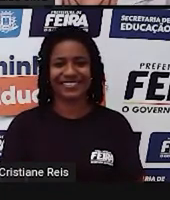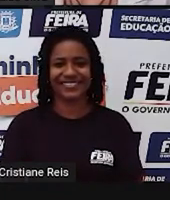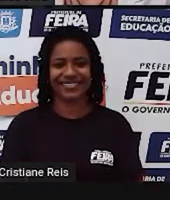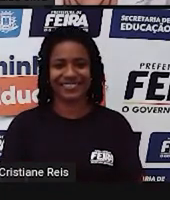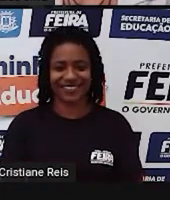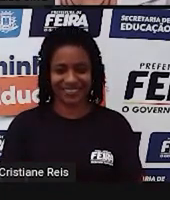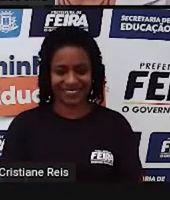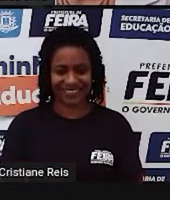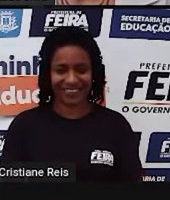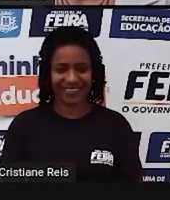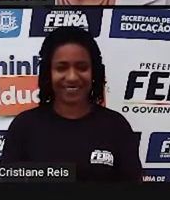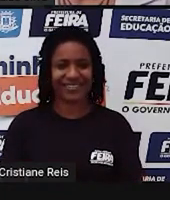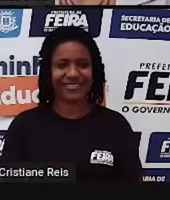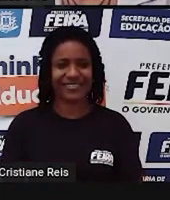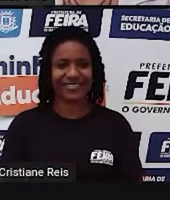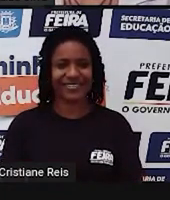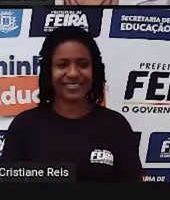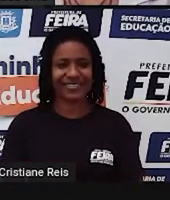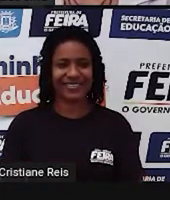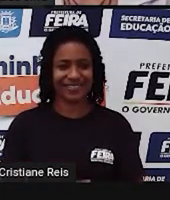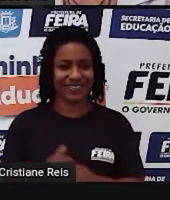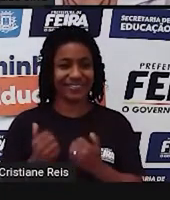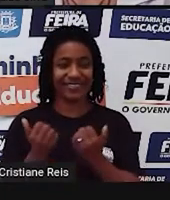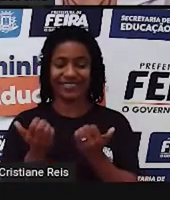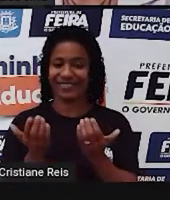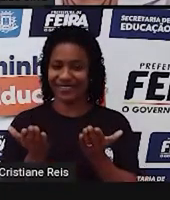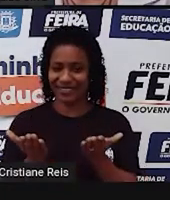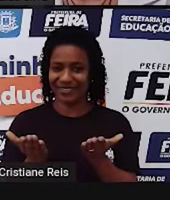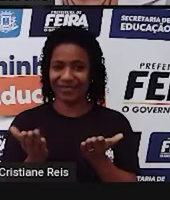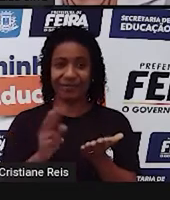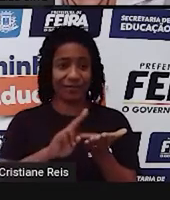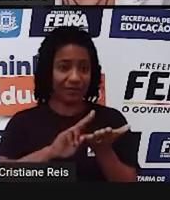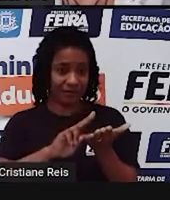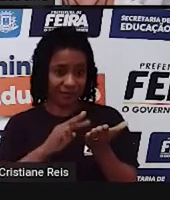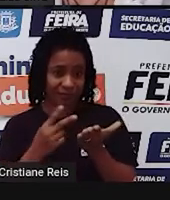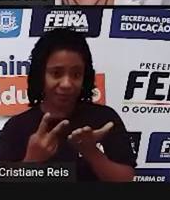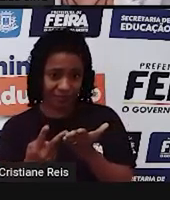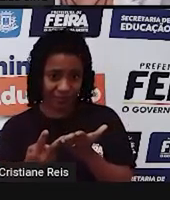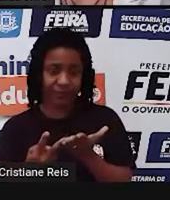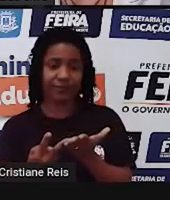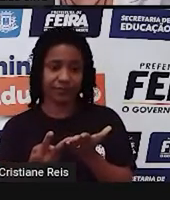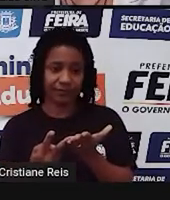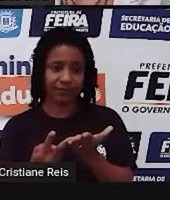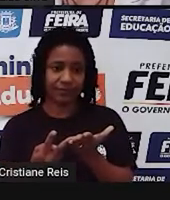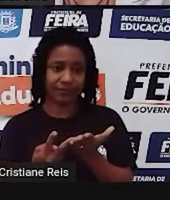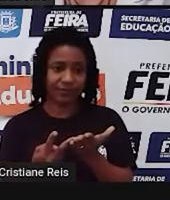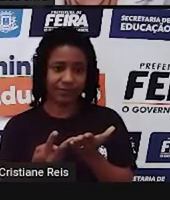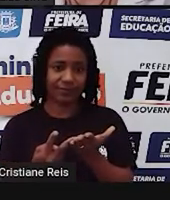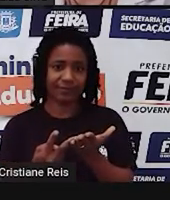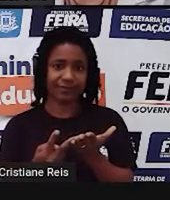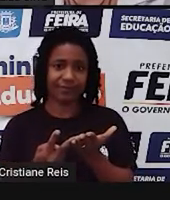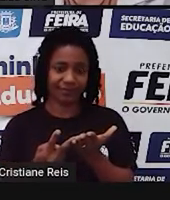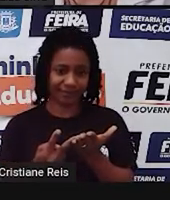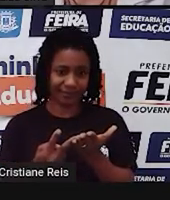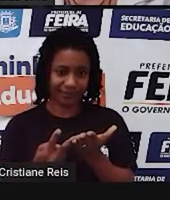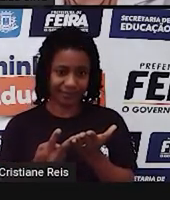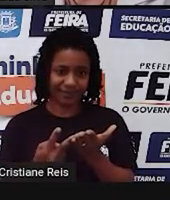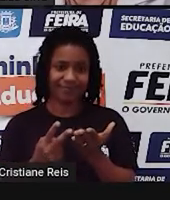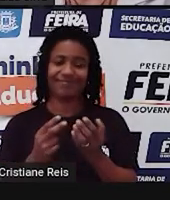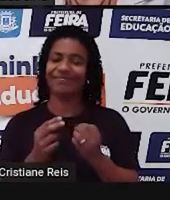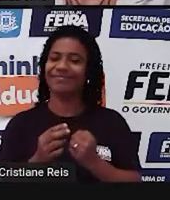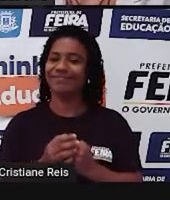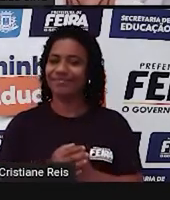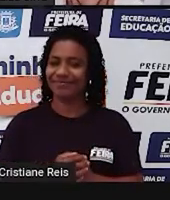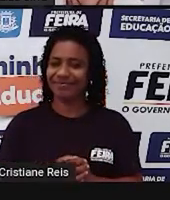How can you say about past actions in English? How can you say about past actions in English?